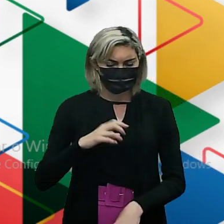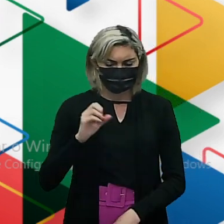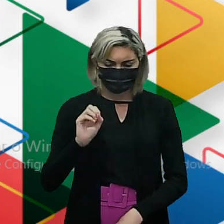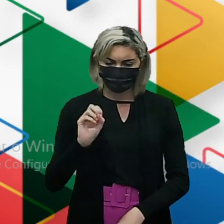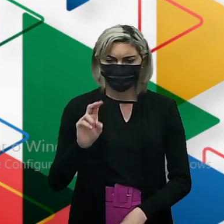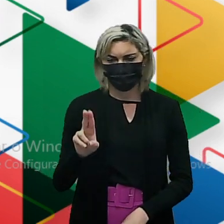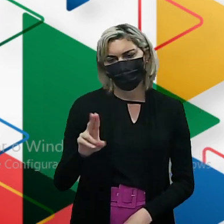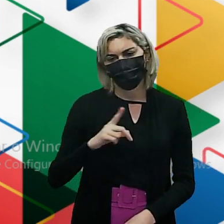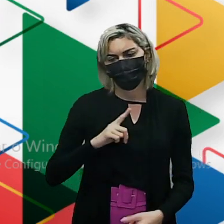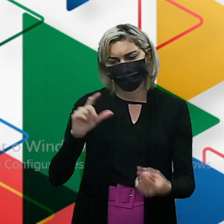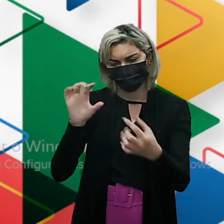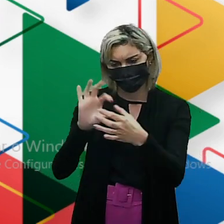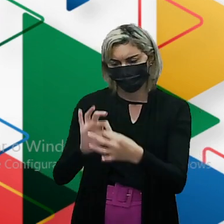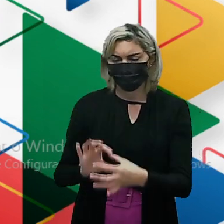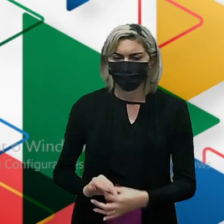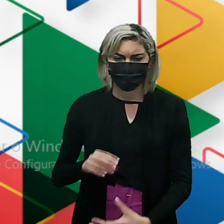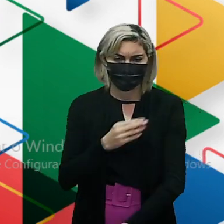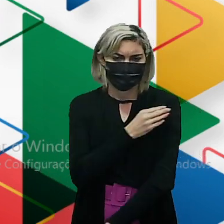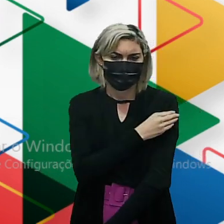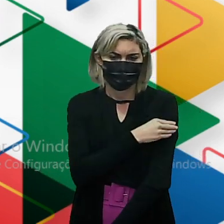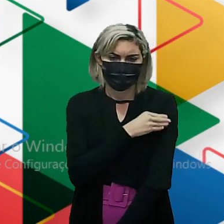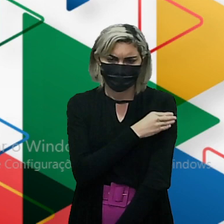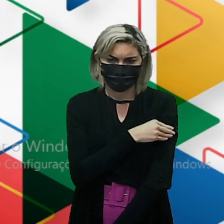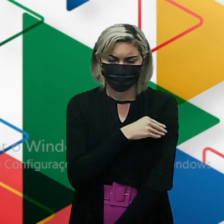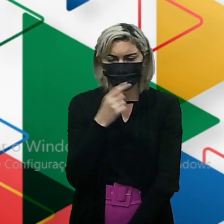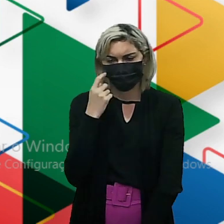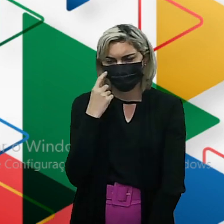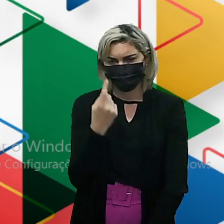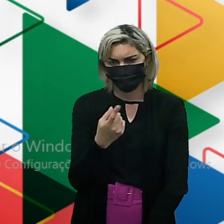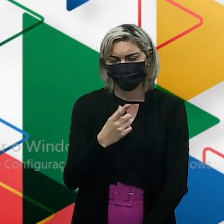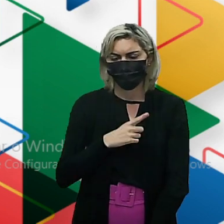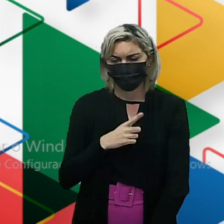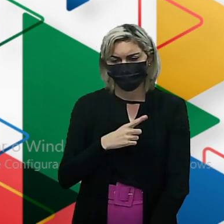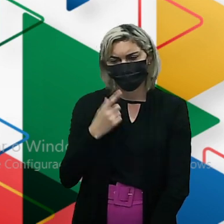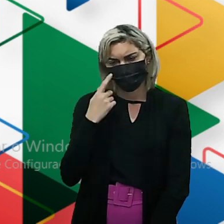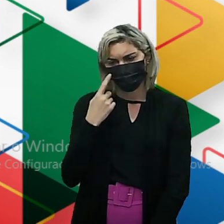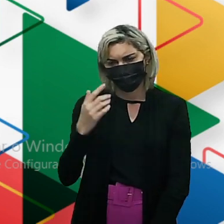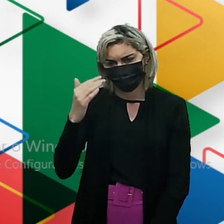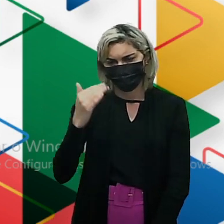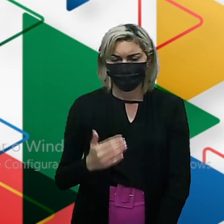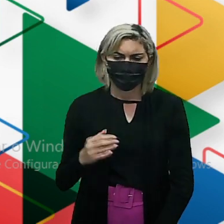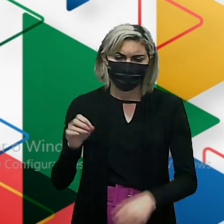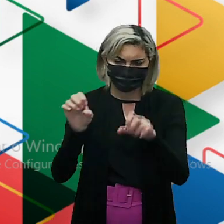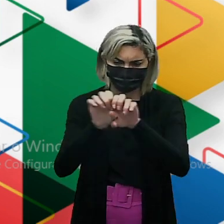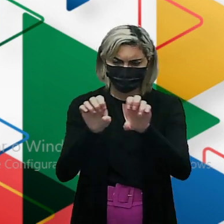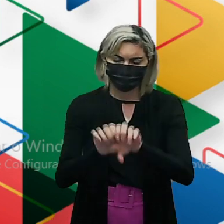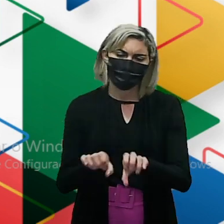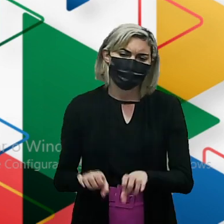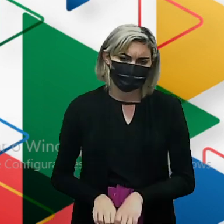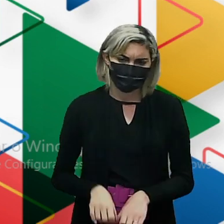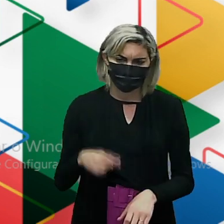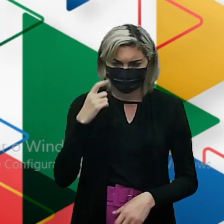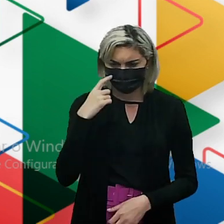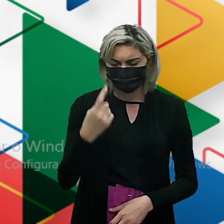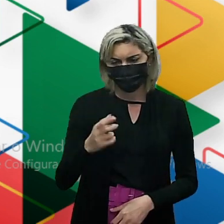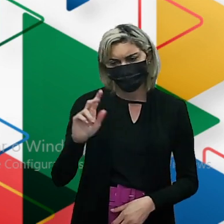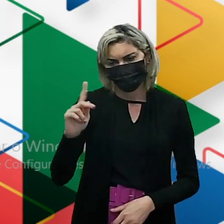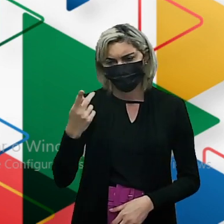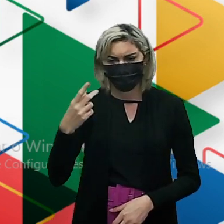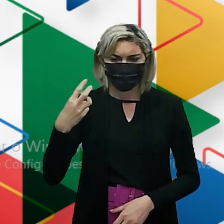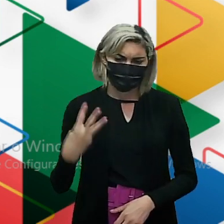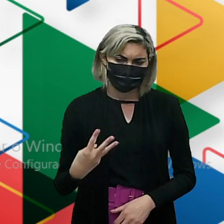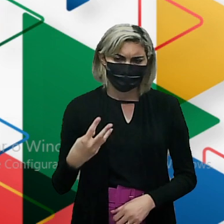OU Está associado Aos álcools Vê só Você vendo aí embaixo A estrutura Você está vendo aí CH3